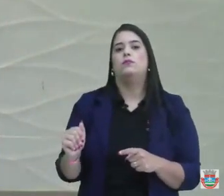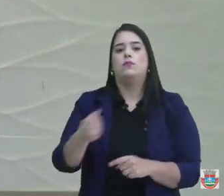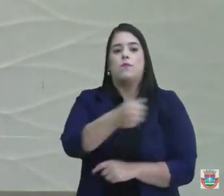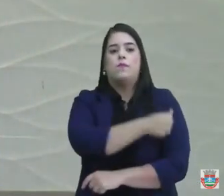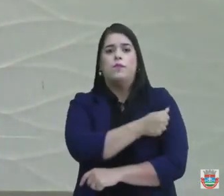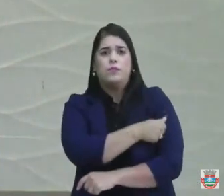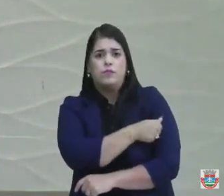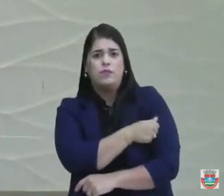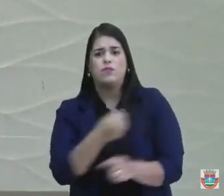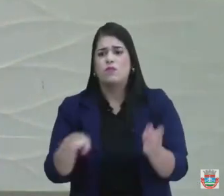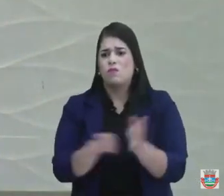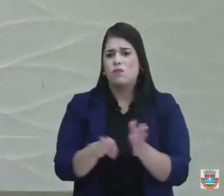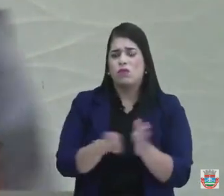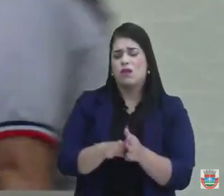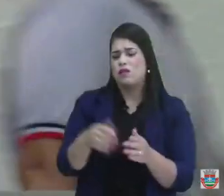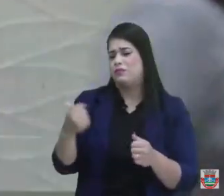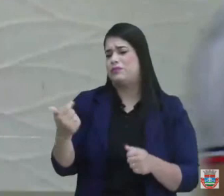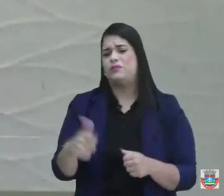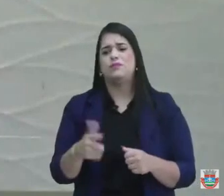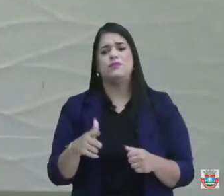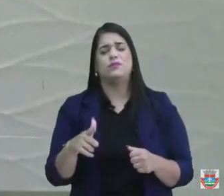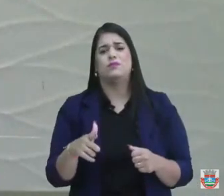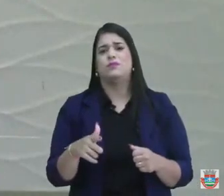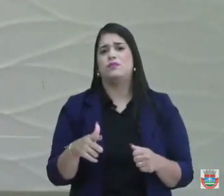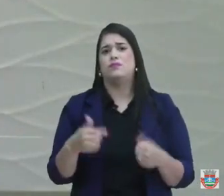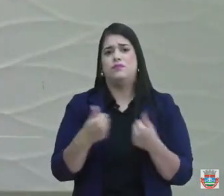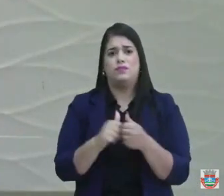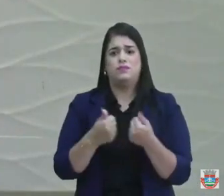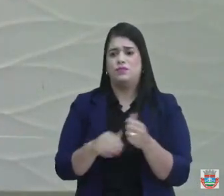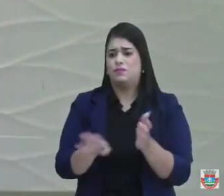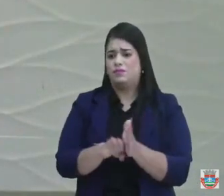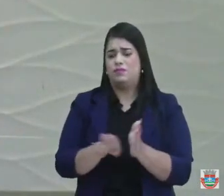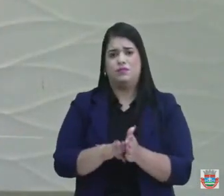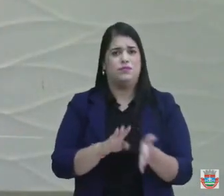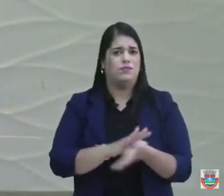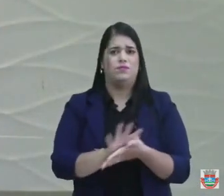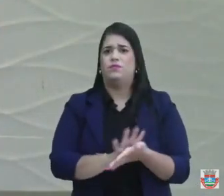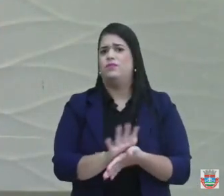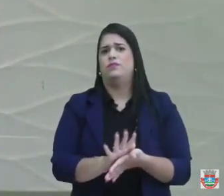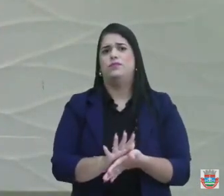o ano passado, já começou de novo, porque o ônibus não está chegando, para ir pegar os alunos.